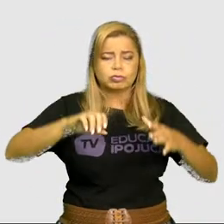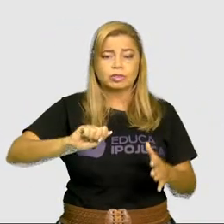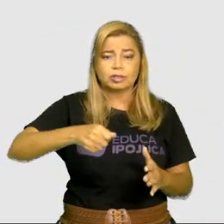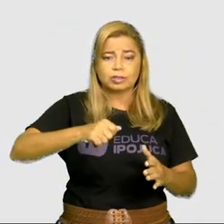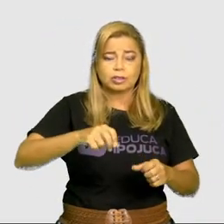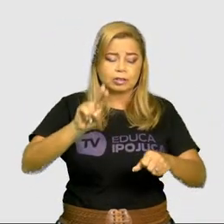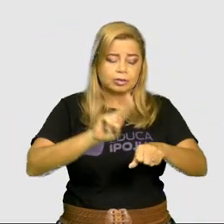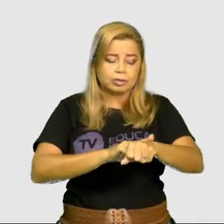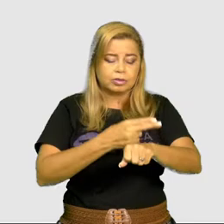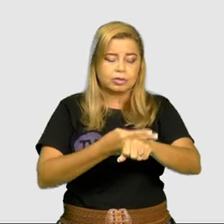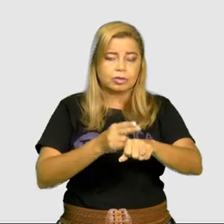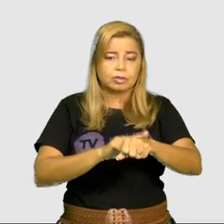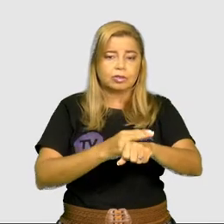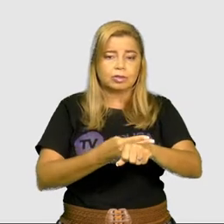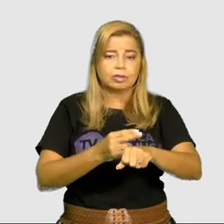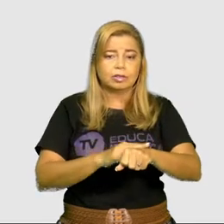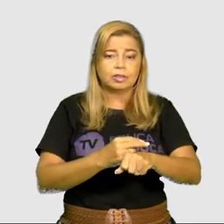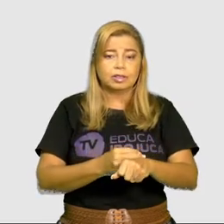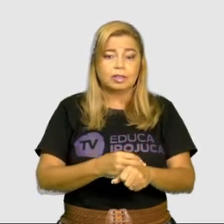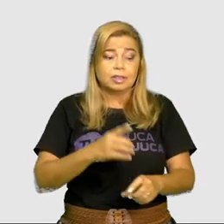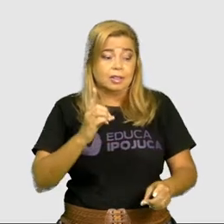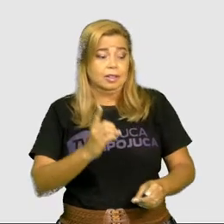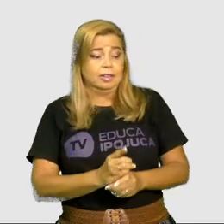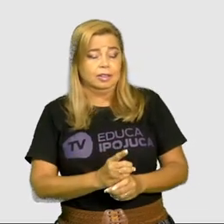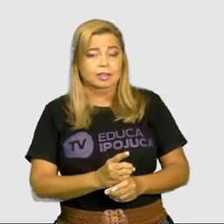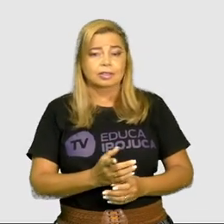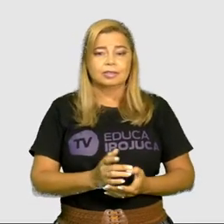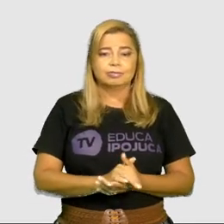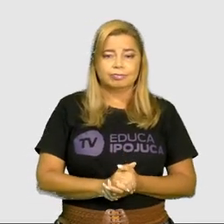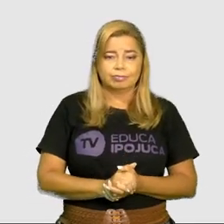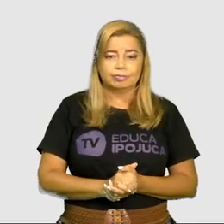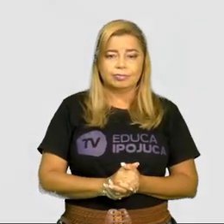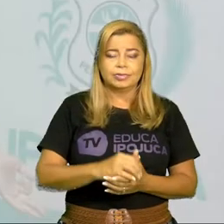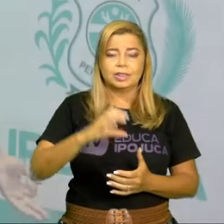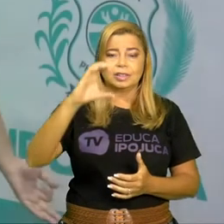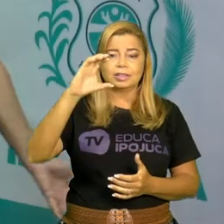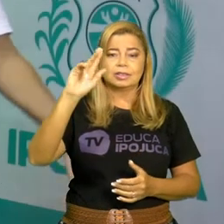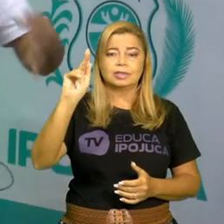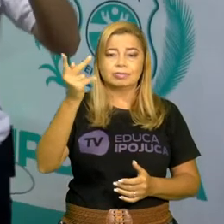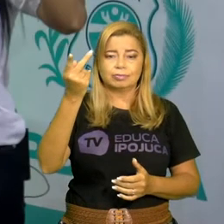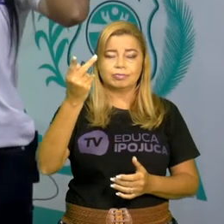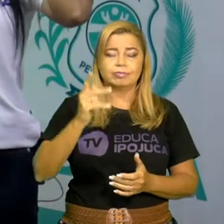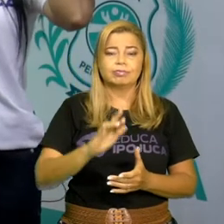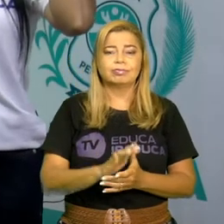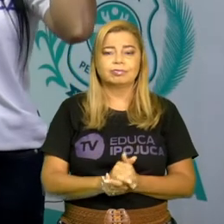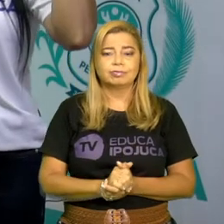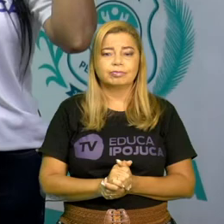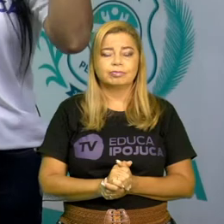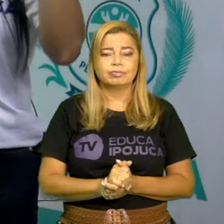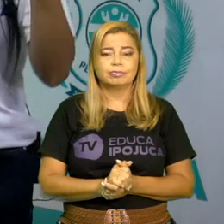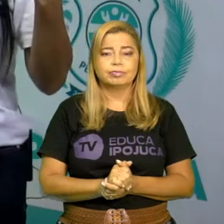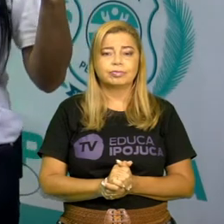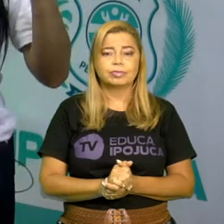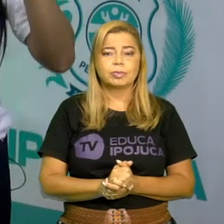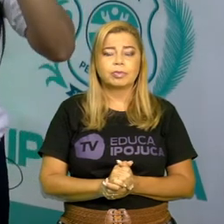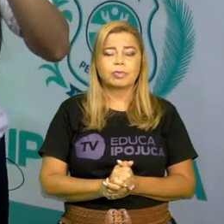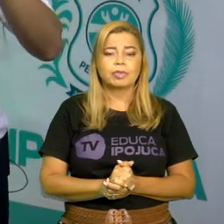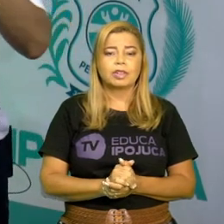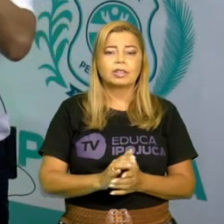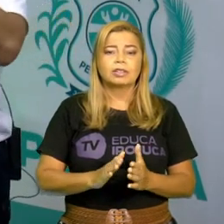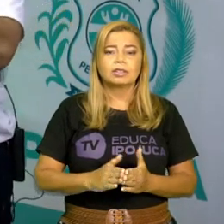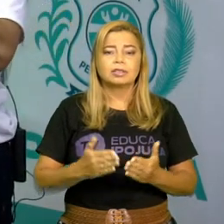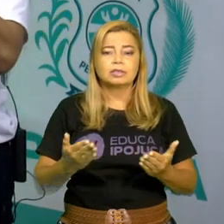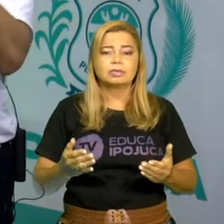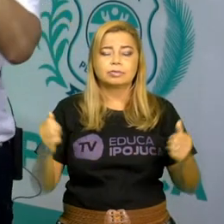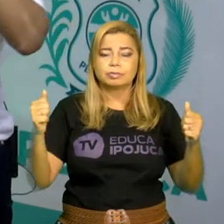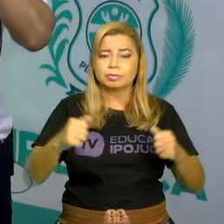chocolate. Achei o CH. É importante a gente compreender, né? Porque se eu